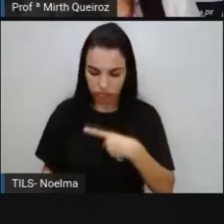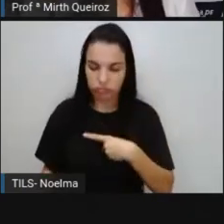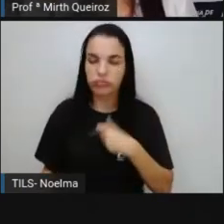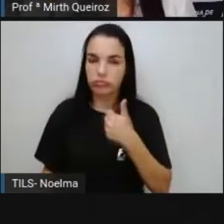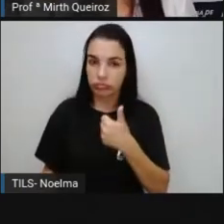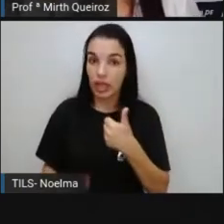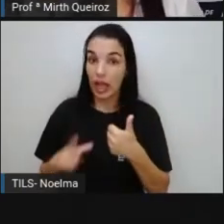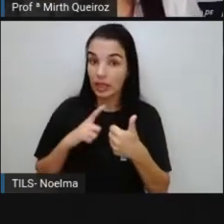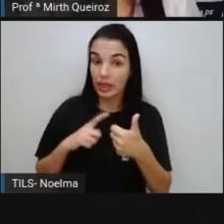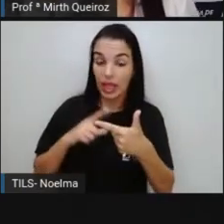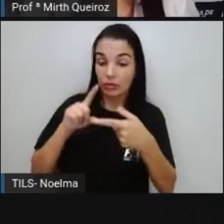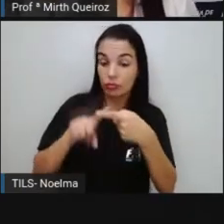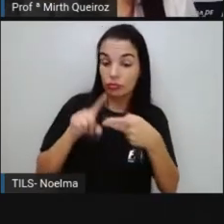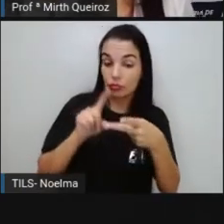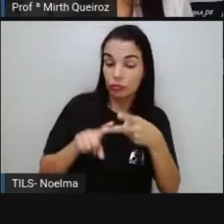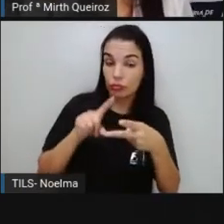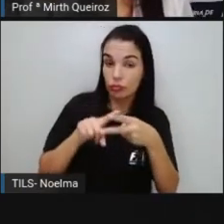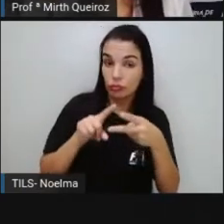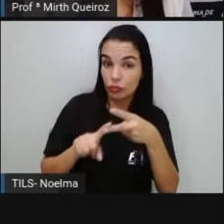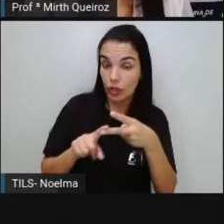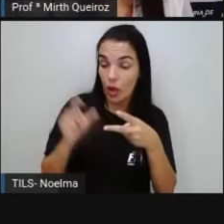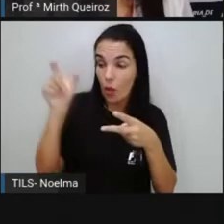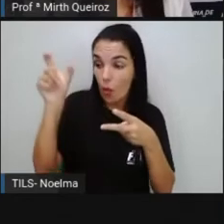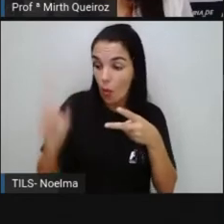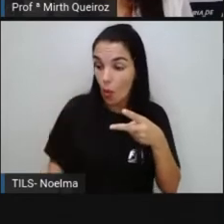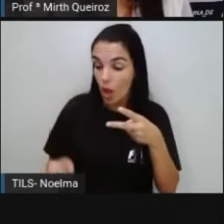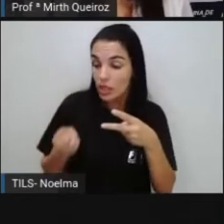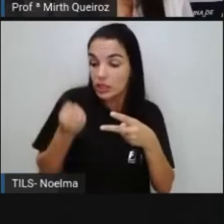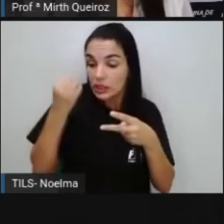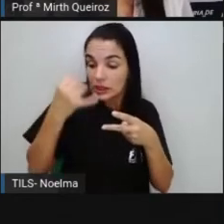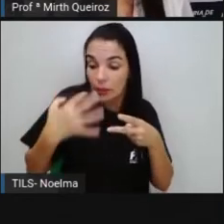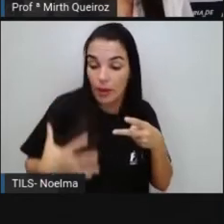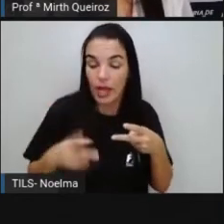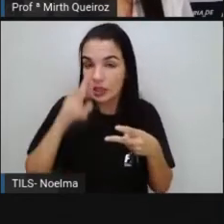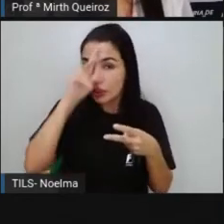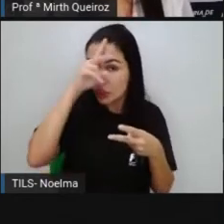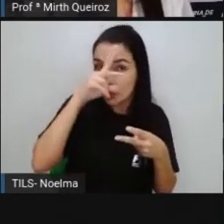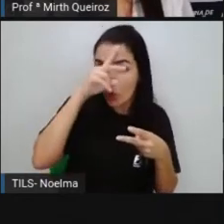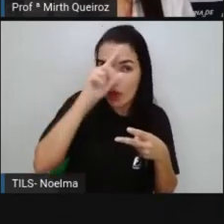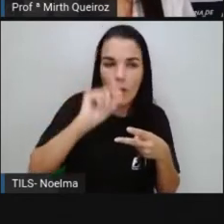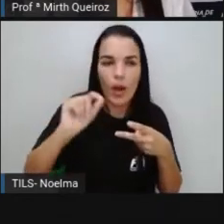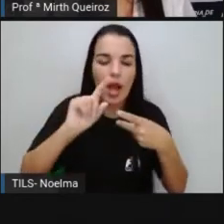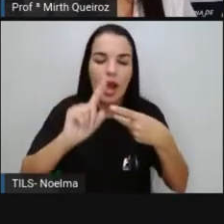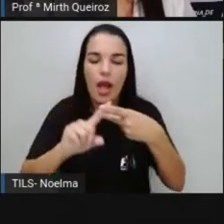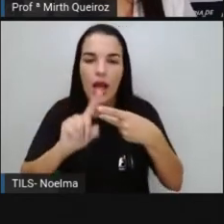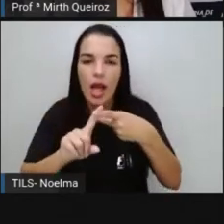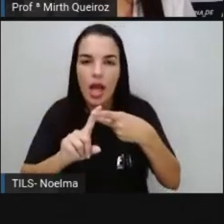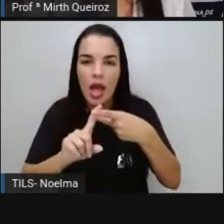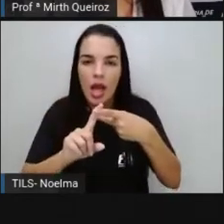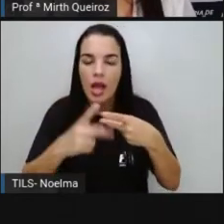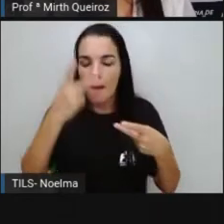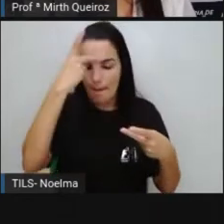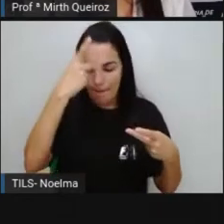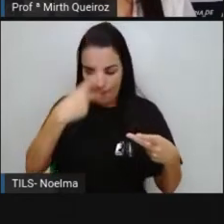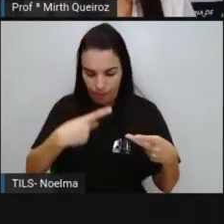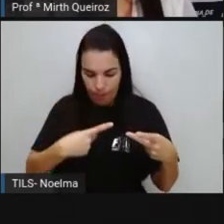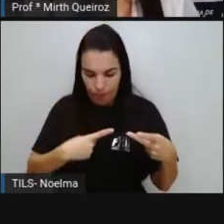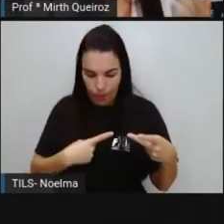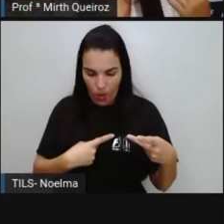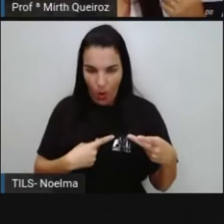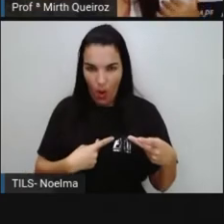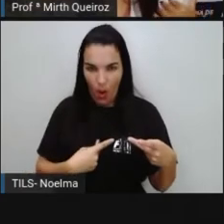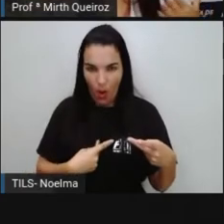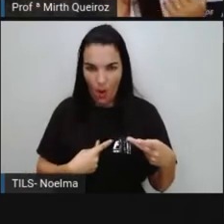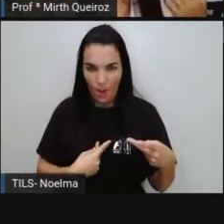dois tipos de texto em que se conta a história de uma pessoa. Esse tipo de texto pode ser a autobiografia, que é